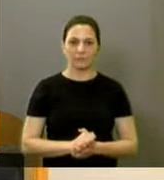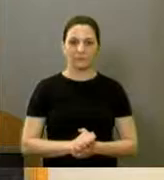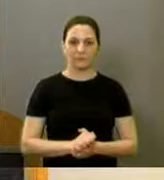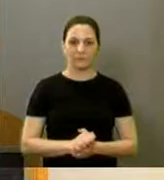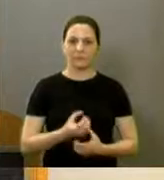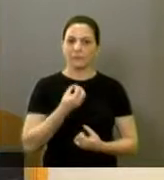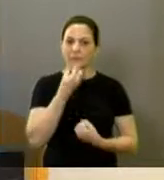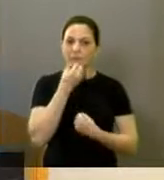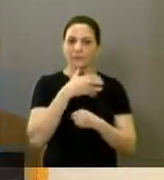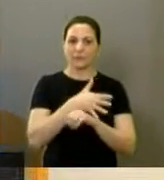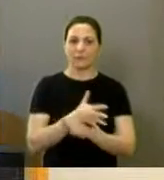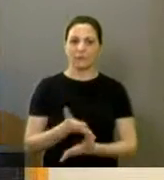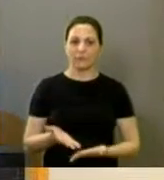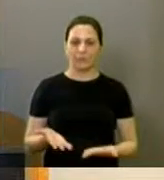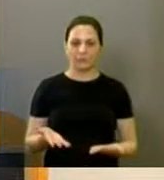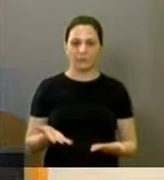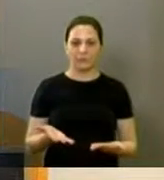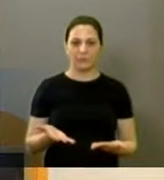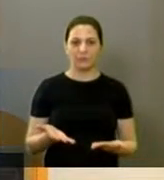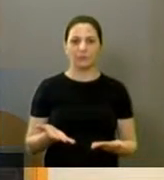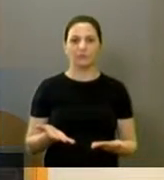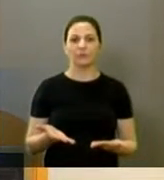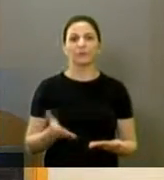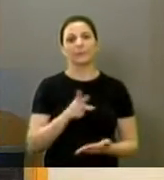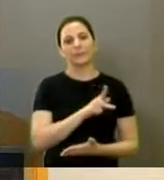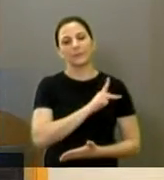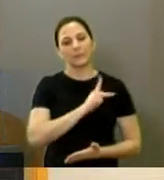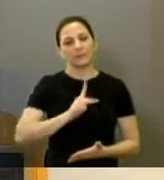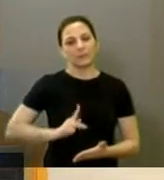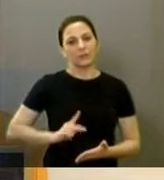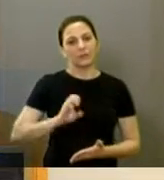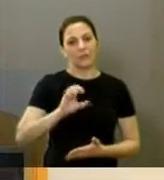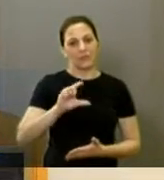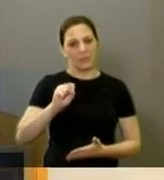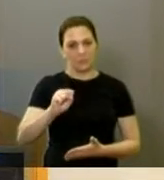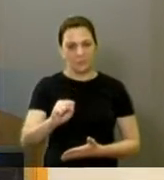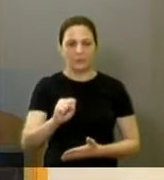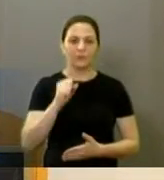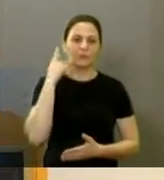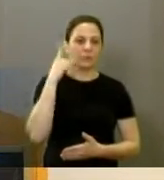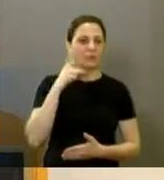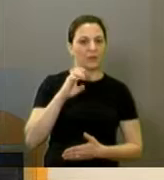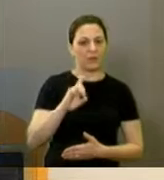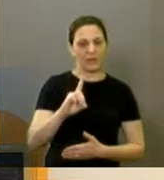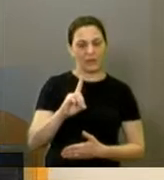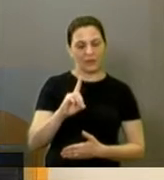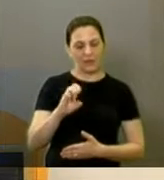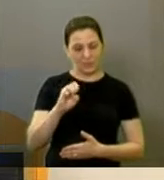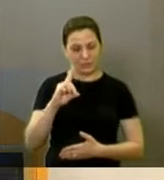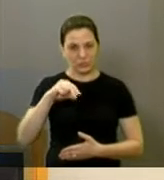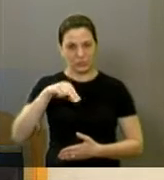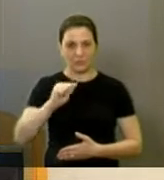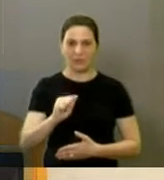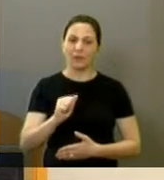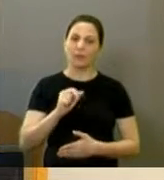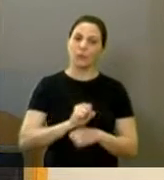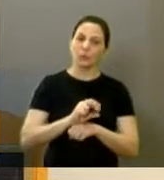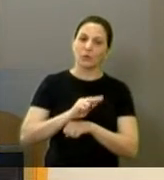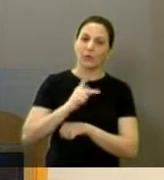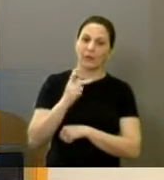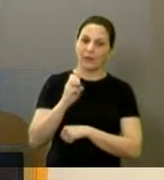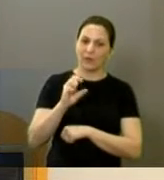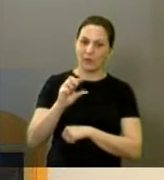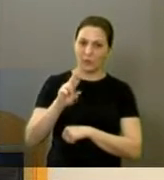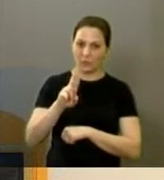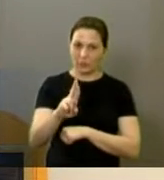Boa noite, presidente Elias Chediek, vereadora Edna Martins, vice-presidente, doutor Helder, pastor Raimundo,